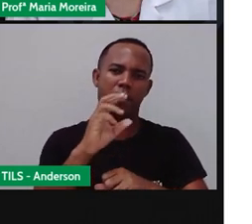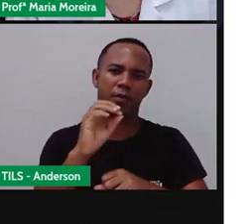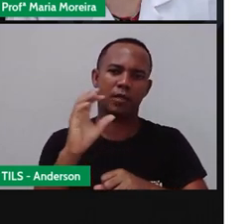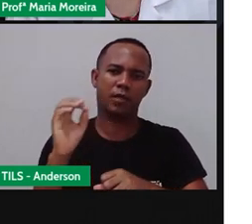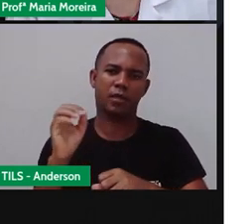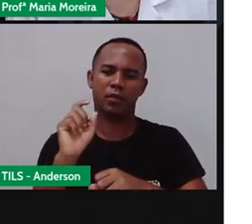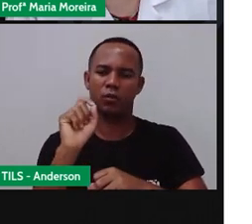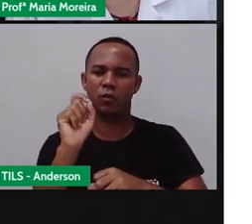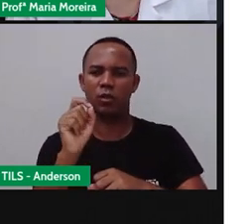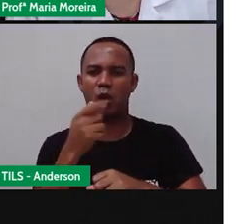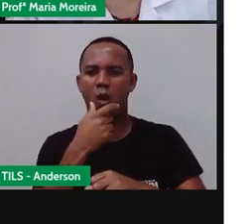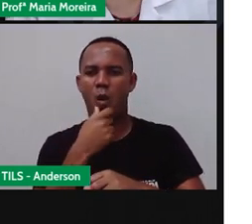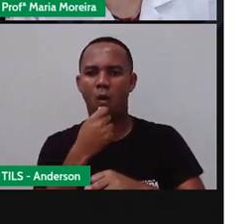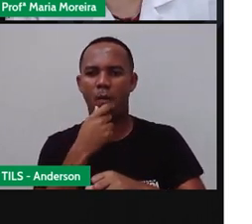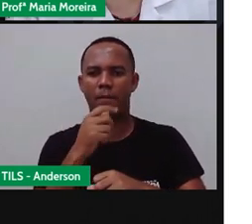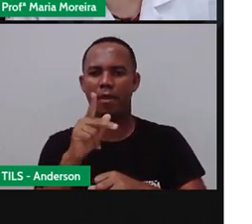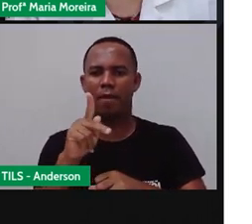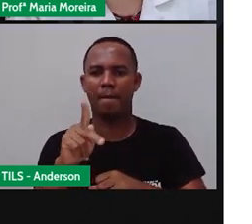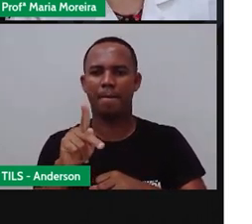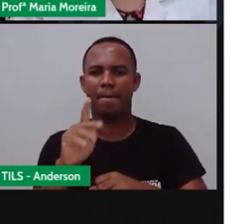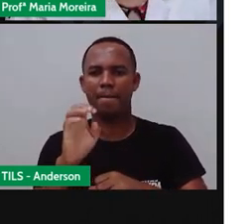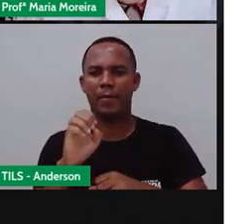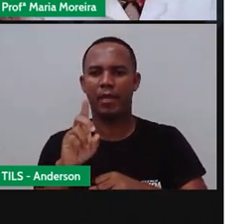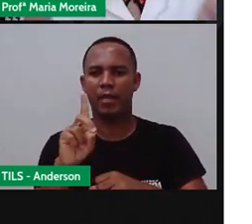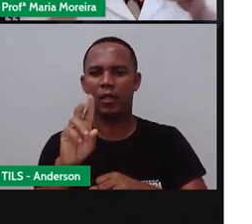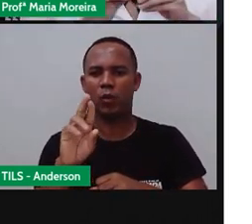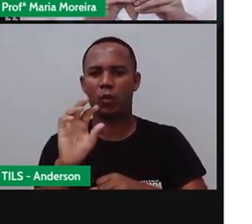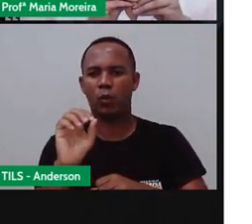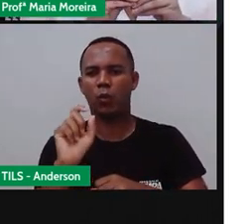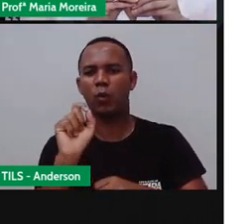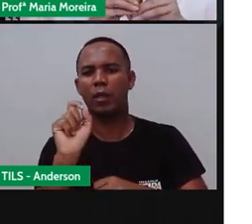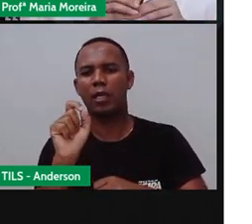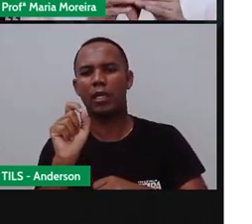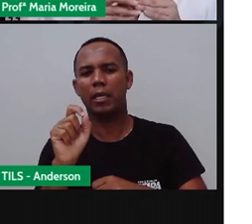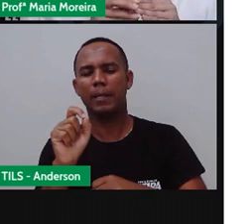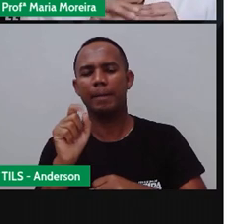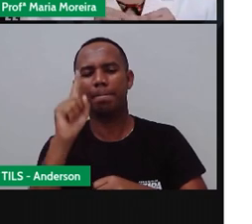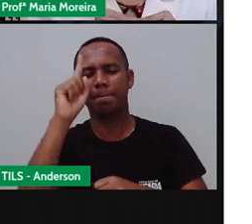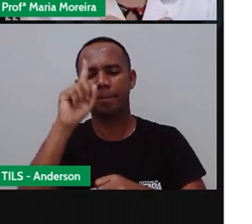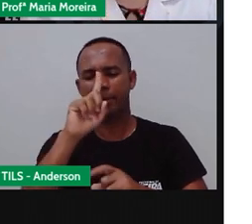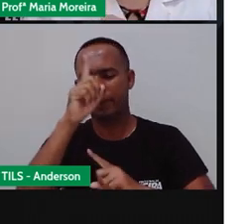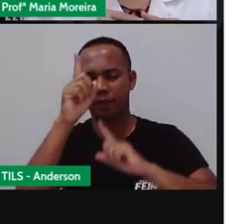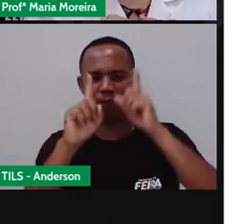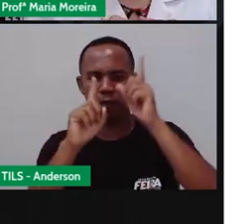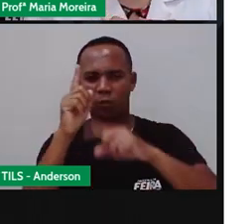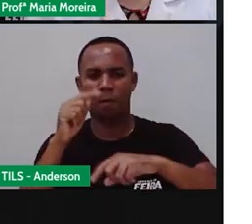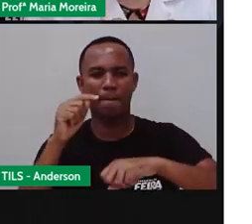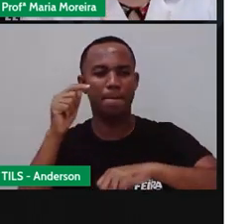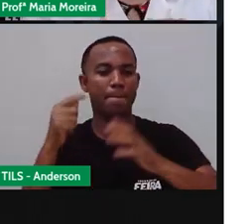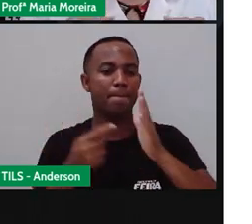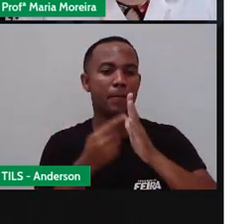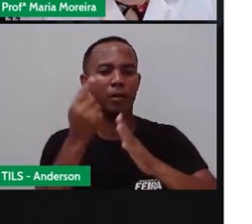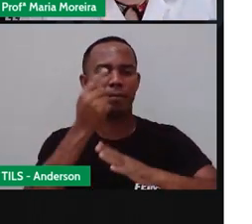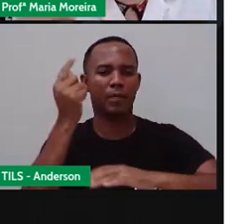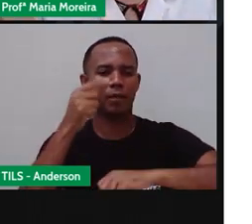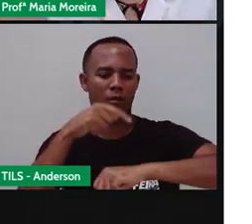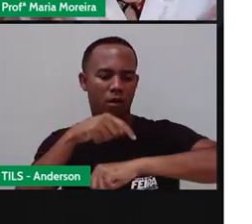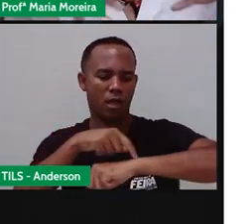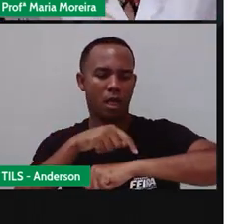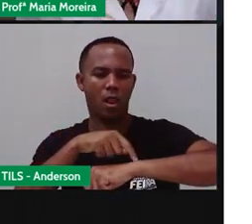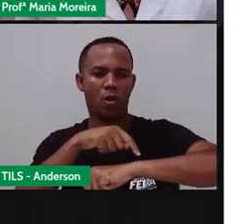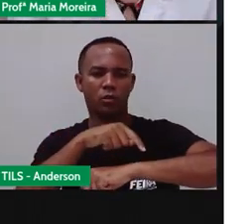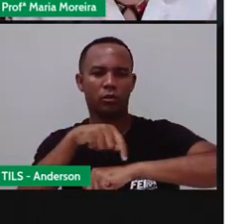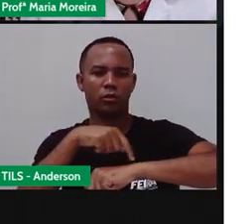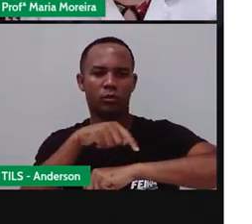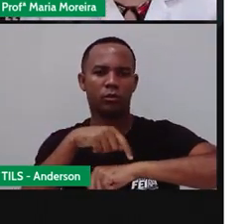Nuremberg, desenvolveu o primeiro relógio de bolso. Por quê? Isso é tão importante. Porque até então, os relógios, eles